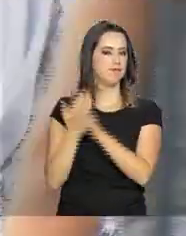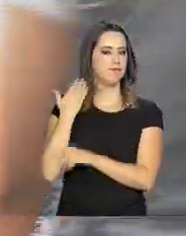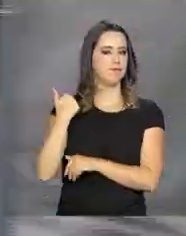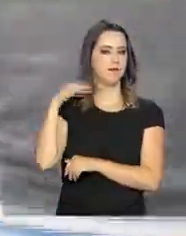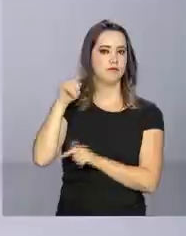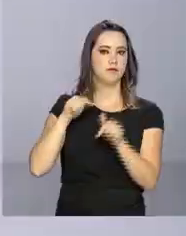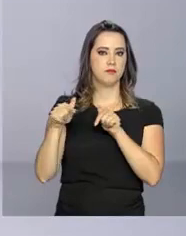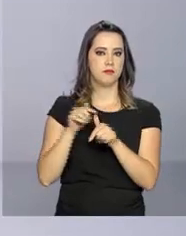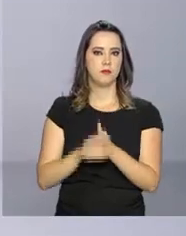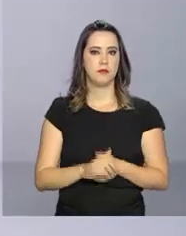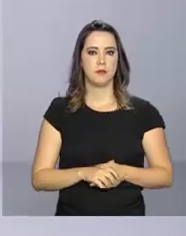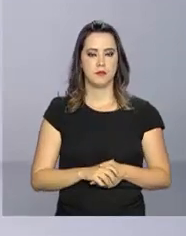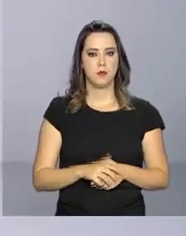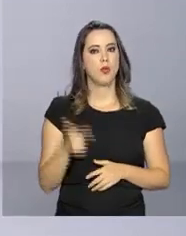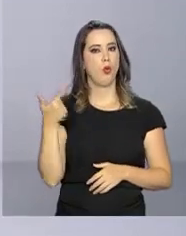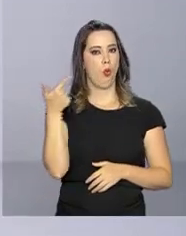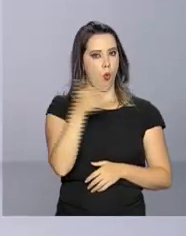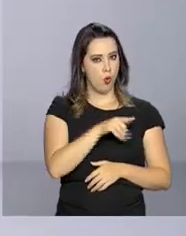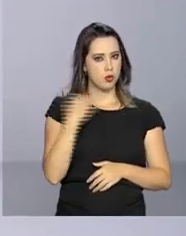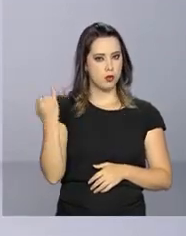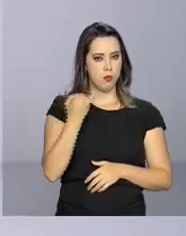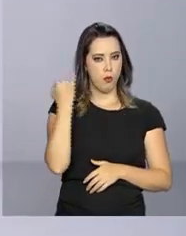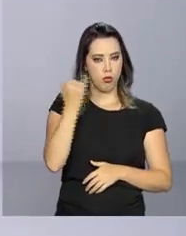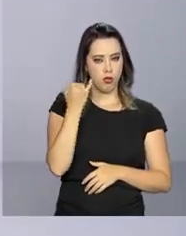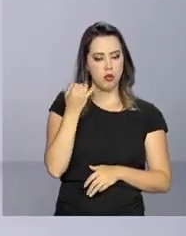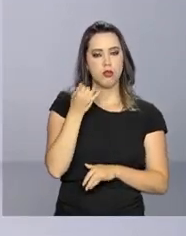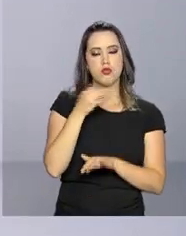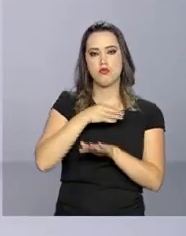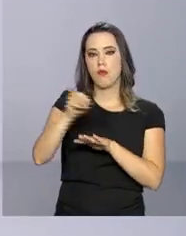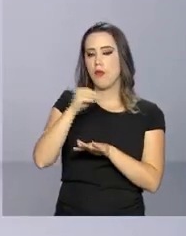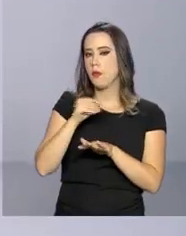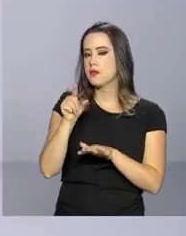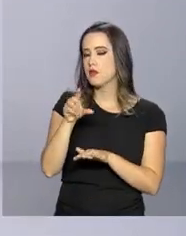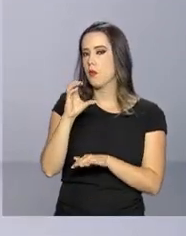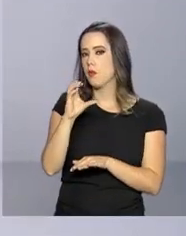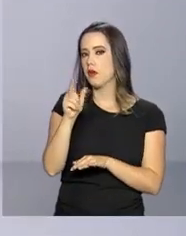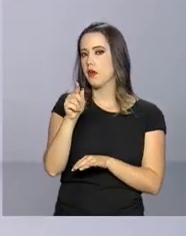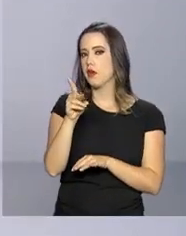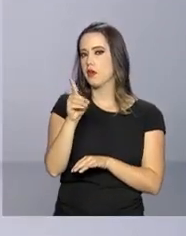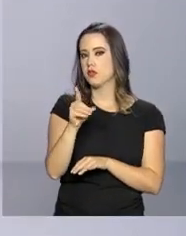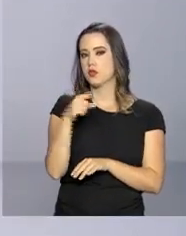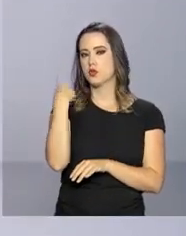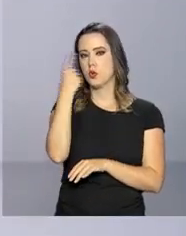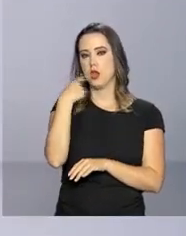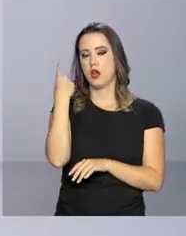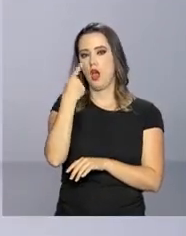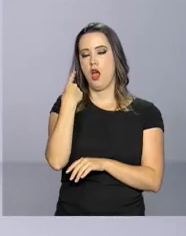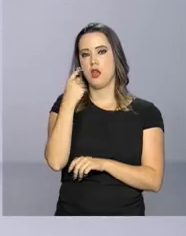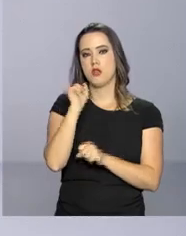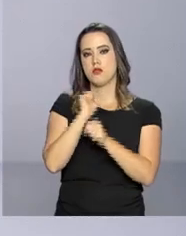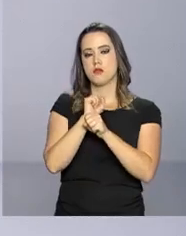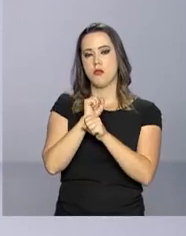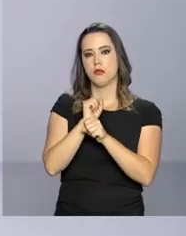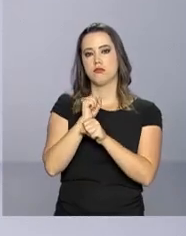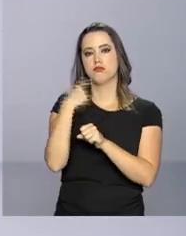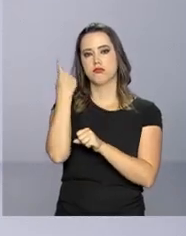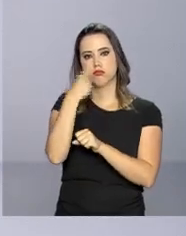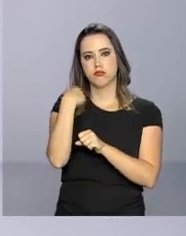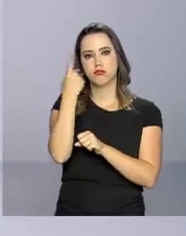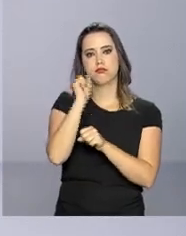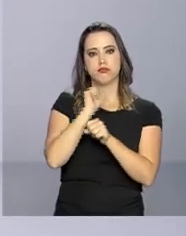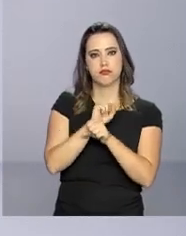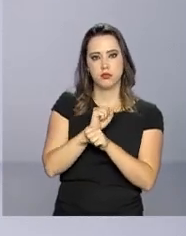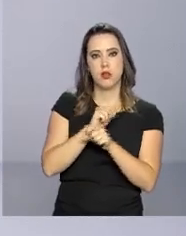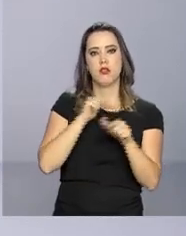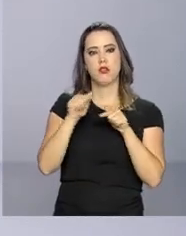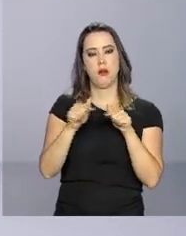Pará. E um outro dado do CAGED mostra que no trabalho intermitente, a modalidade que foi regulamentada a partir da